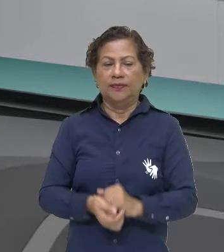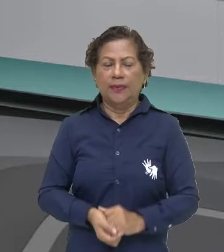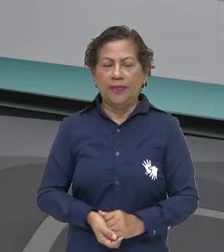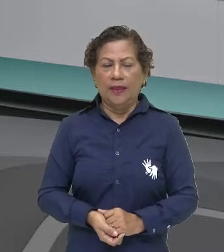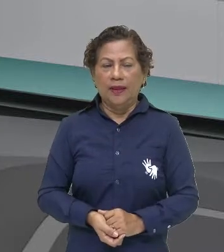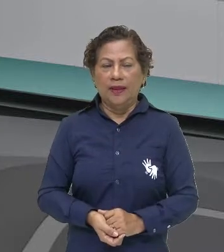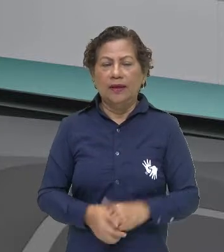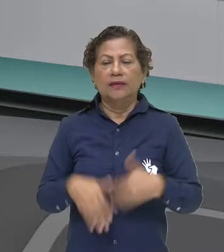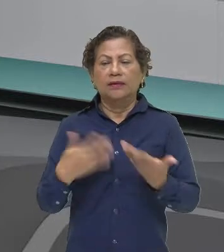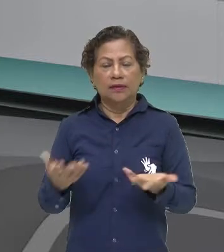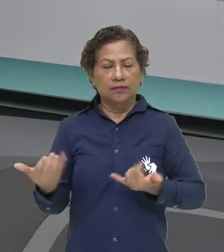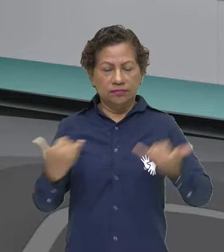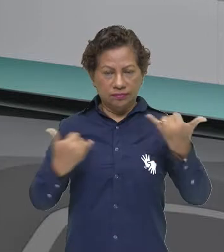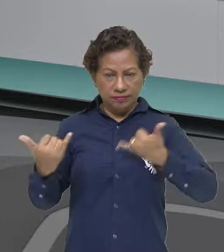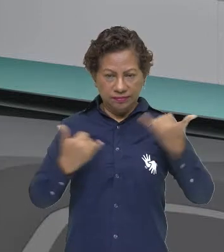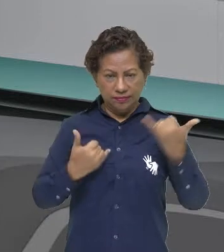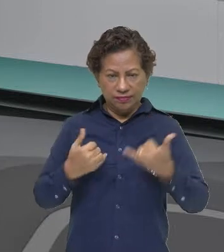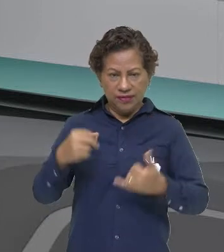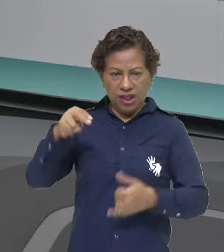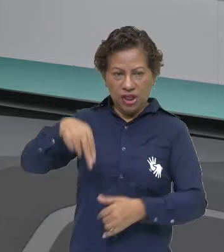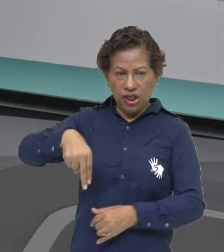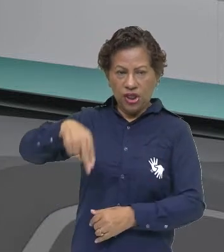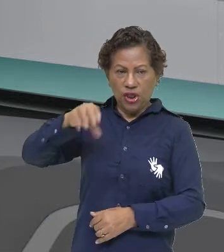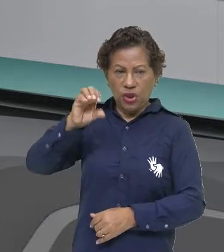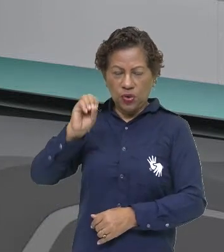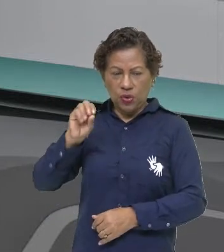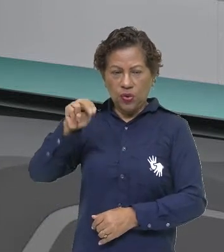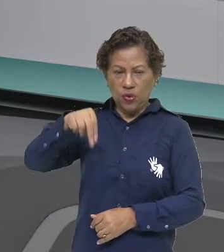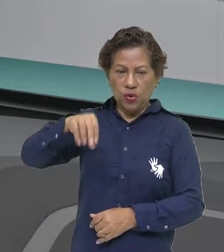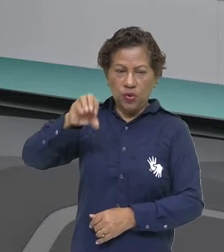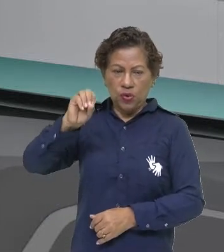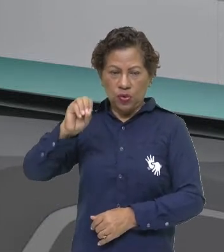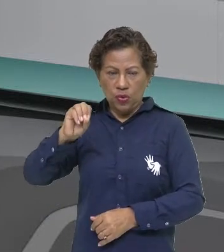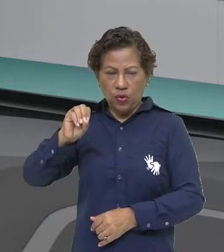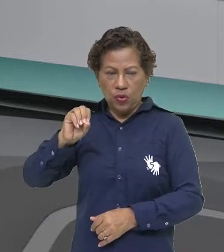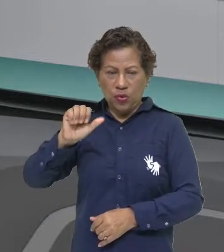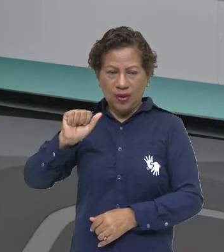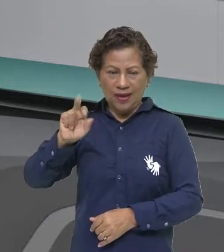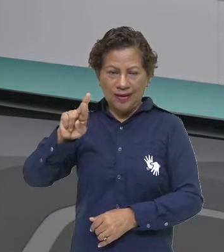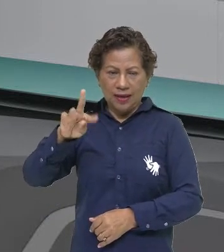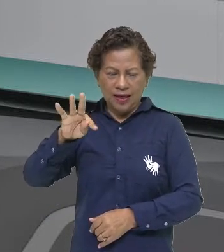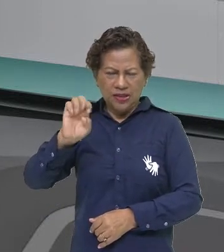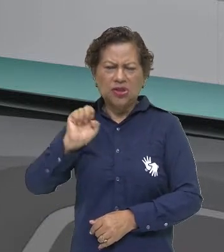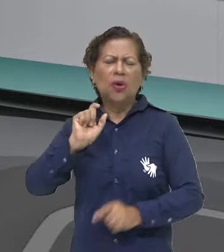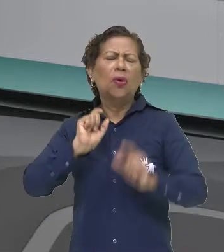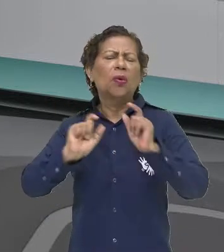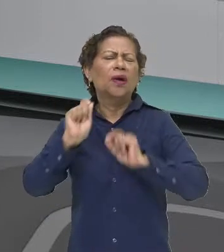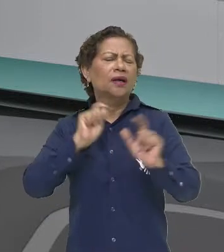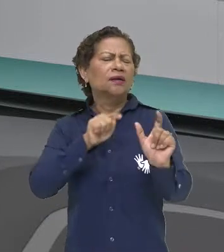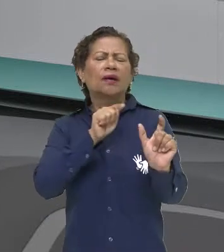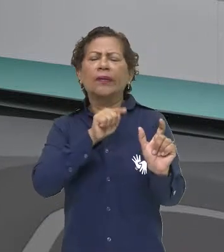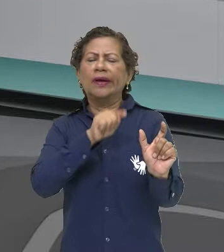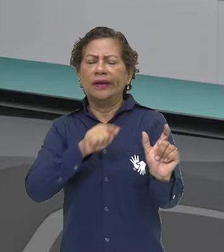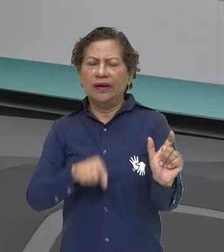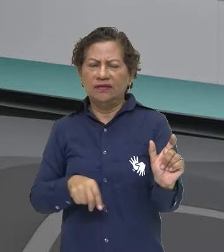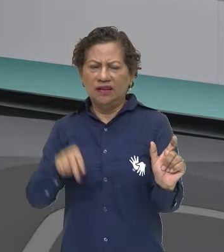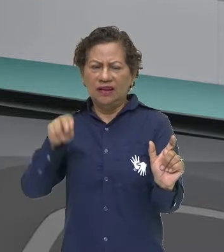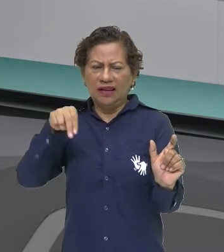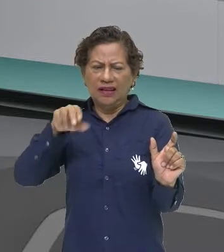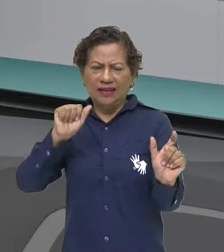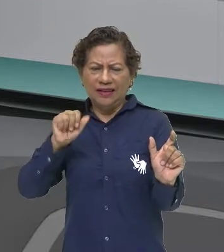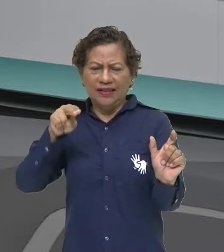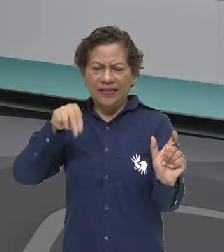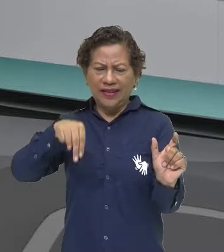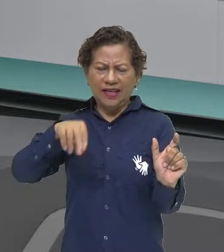é chamado de nanoarte. Professora, nanoarte, então, a partir da nano, já diz que são